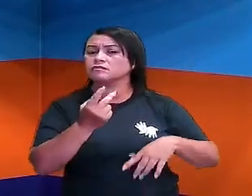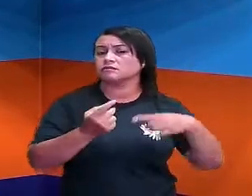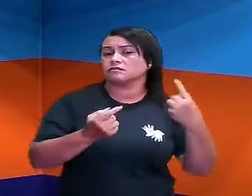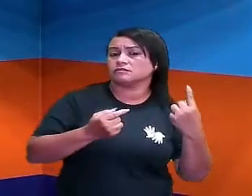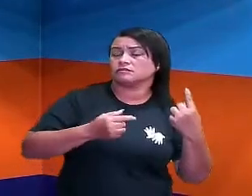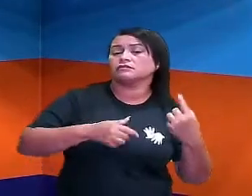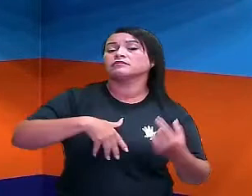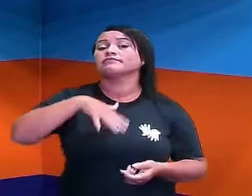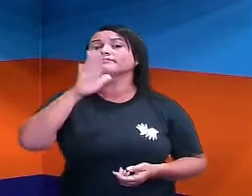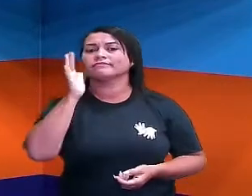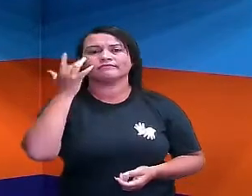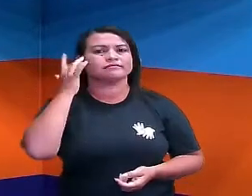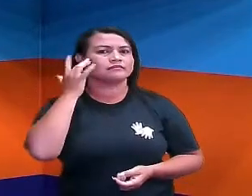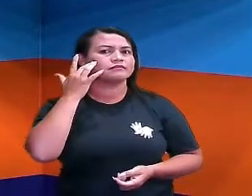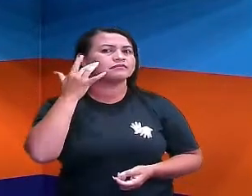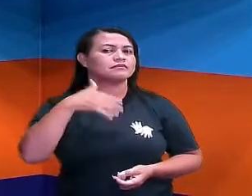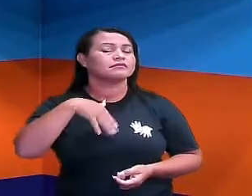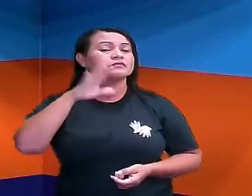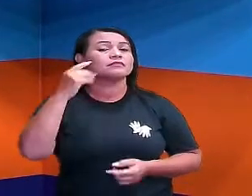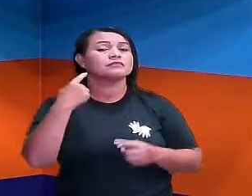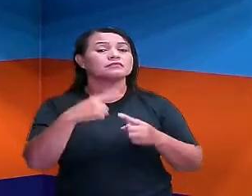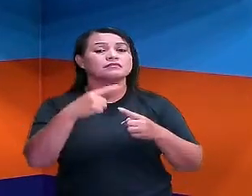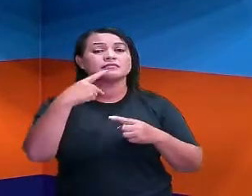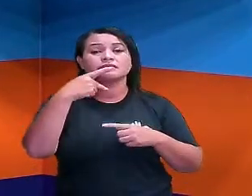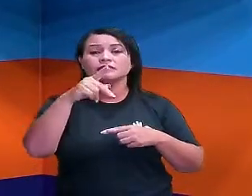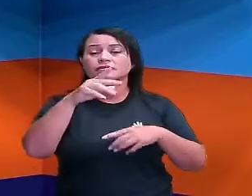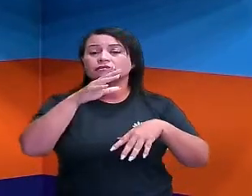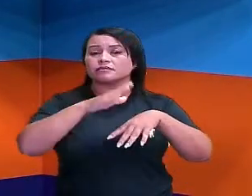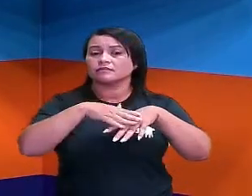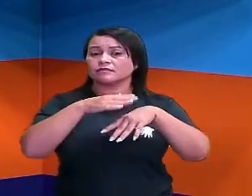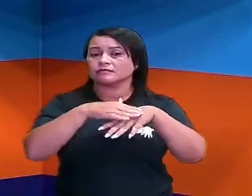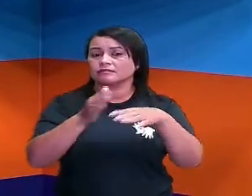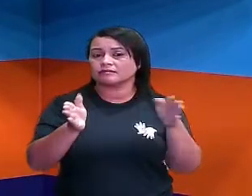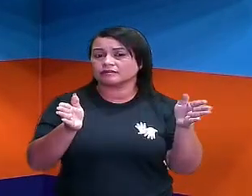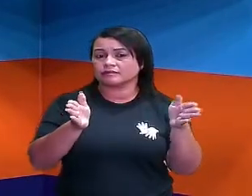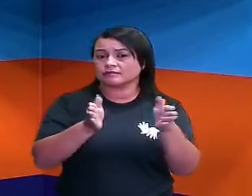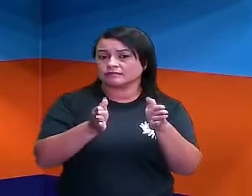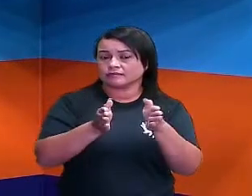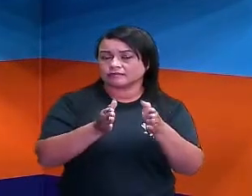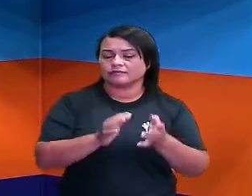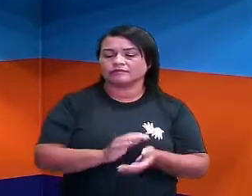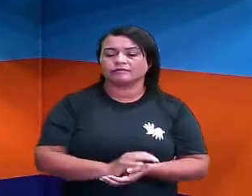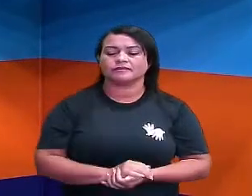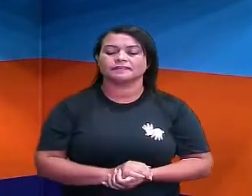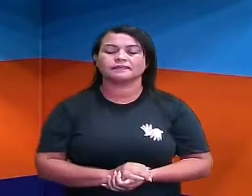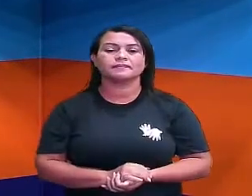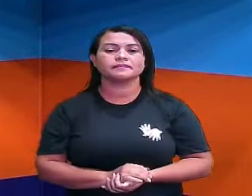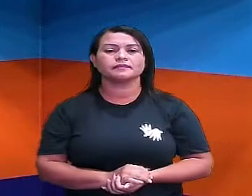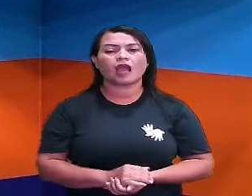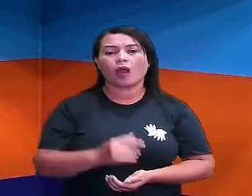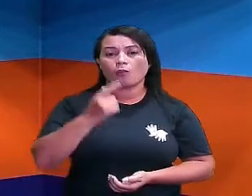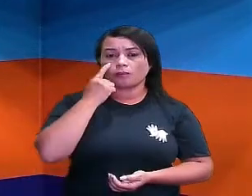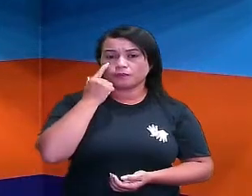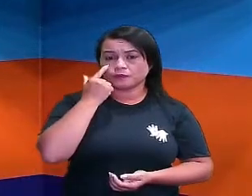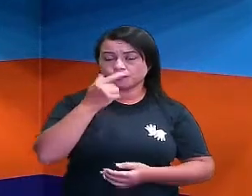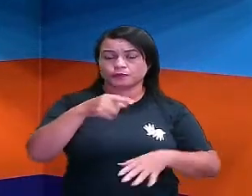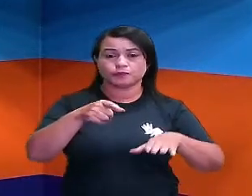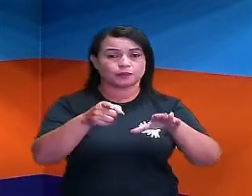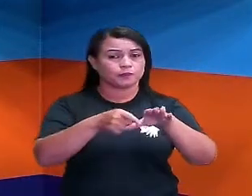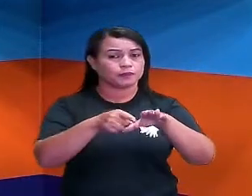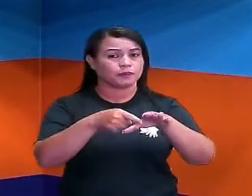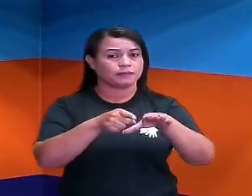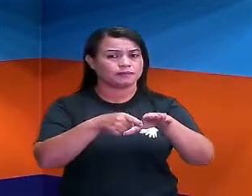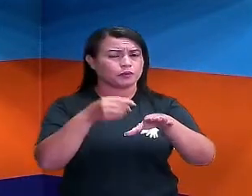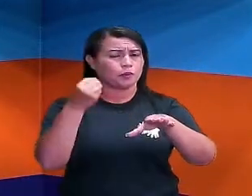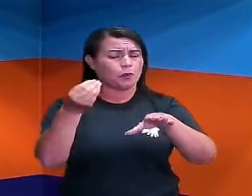Eu acho que daria mais, né, porque a sua mão é menorzinha, tá certo? Agora, o pé. Como é que eu